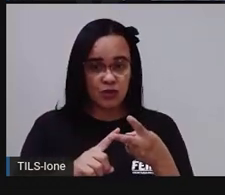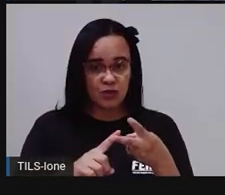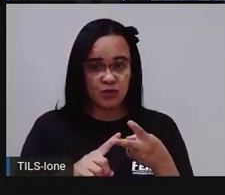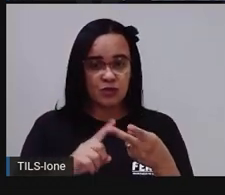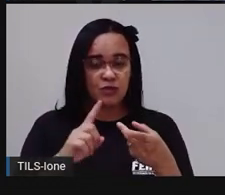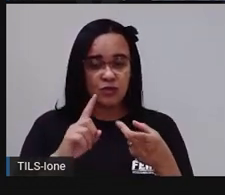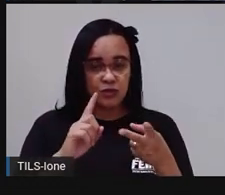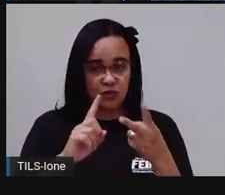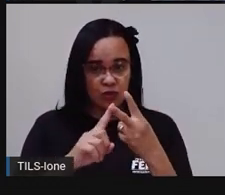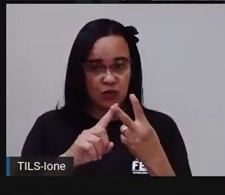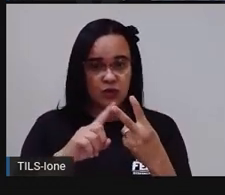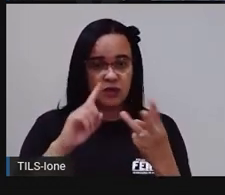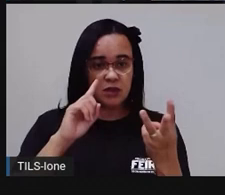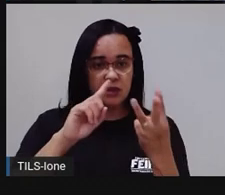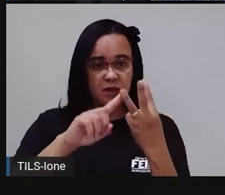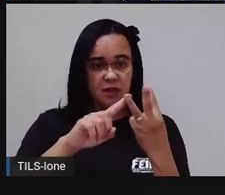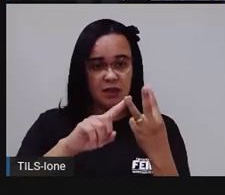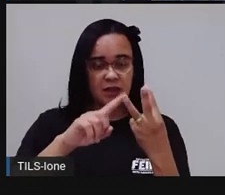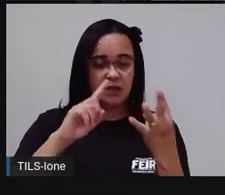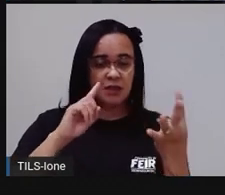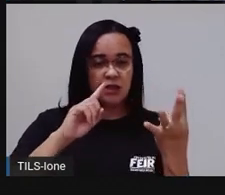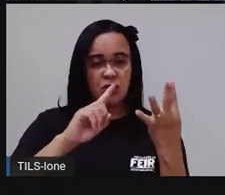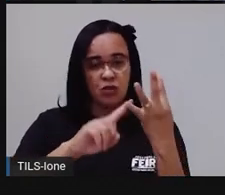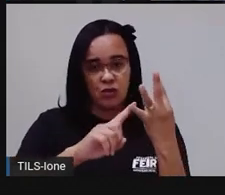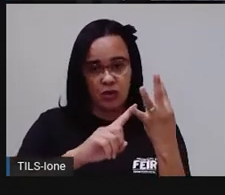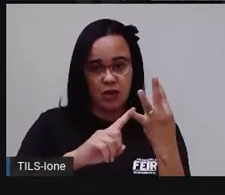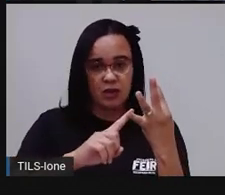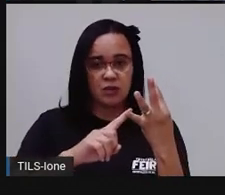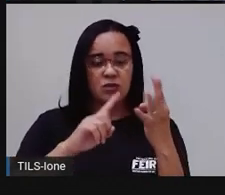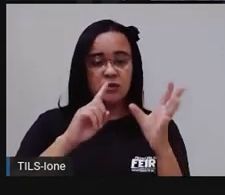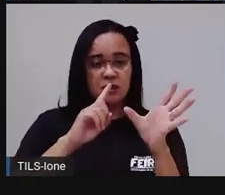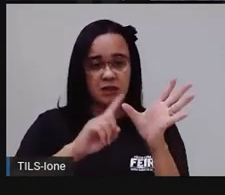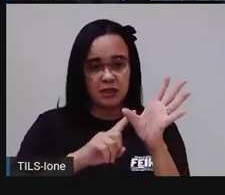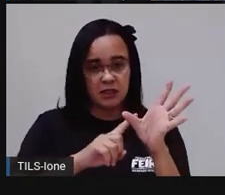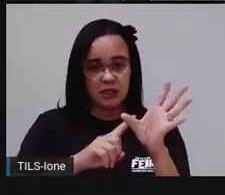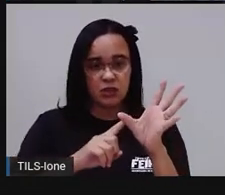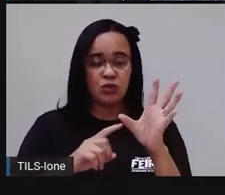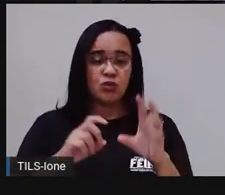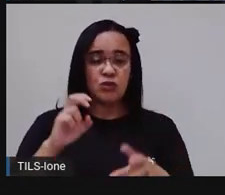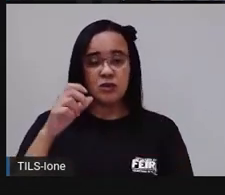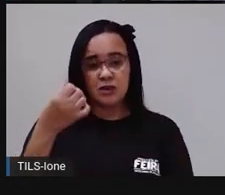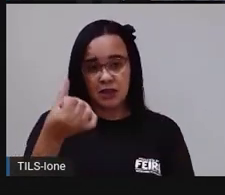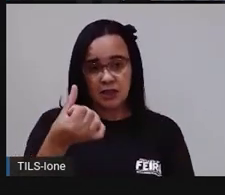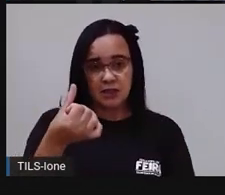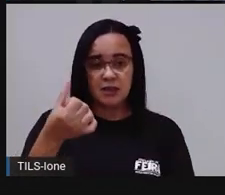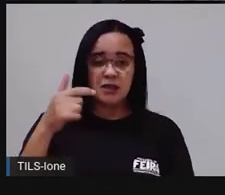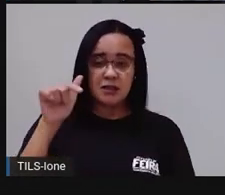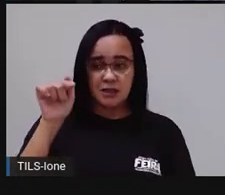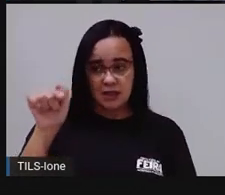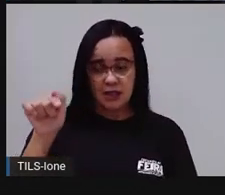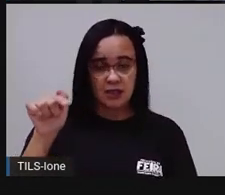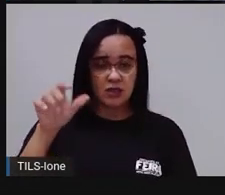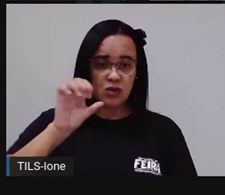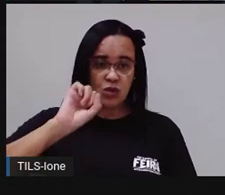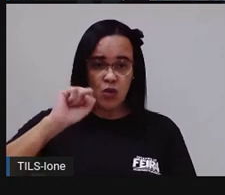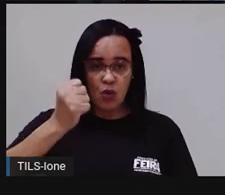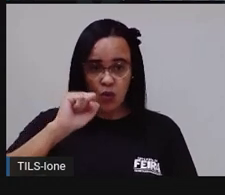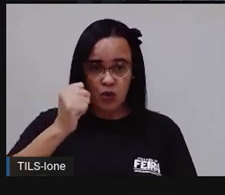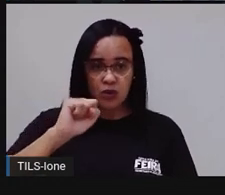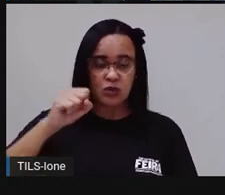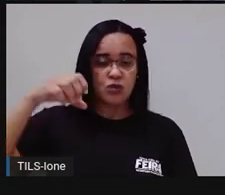novo, ó. 1, 2, 3, 4, 5, 6, 7,